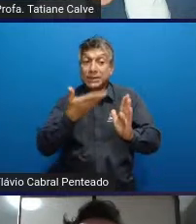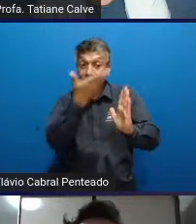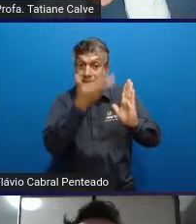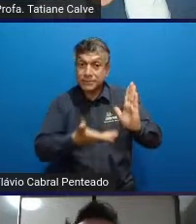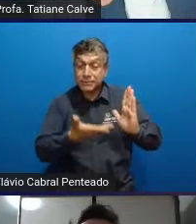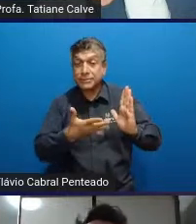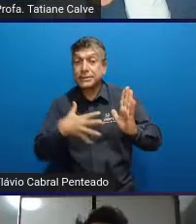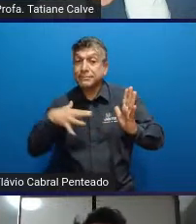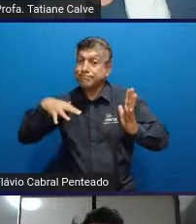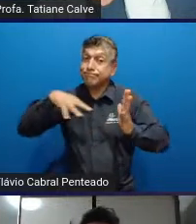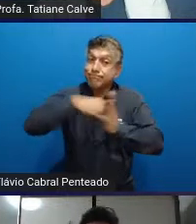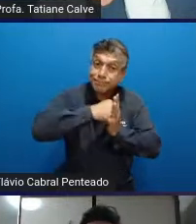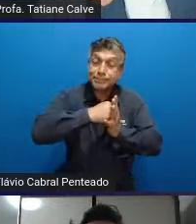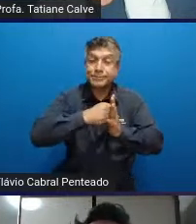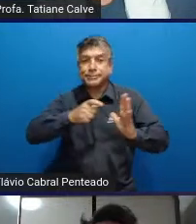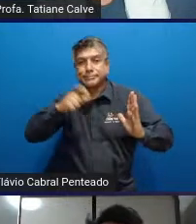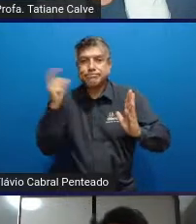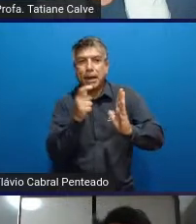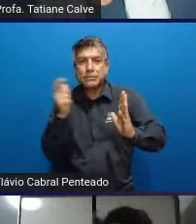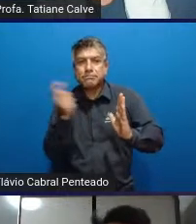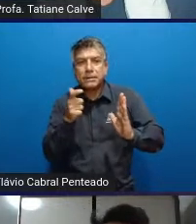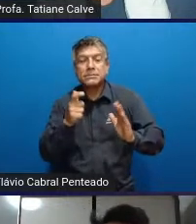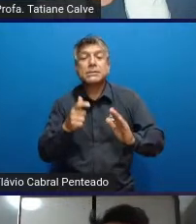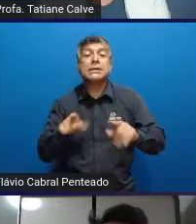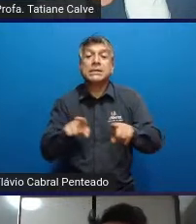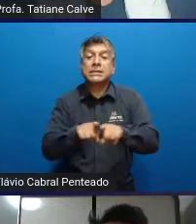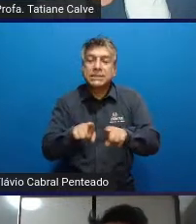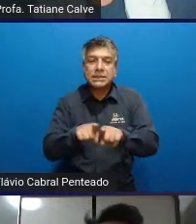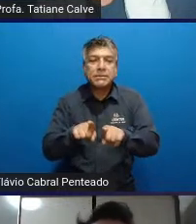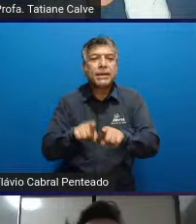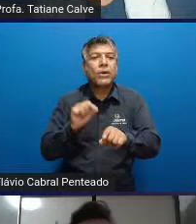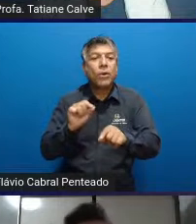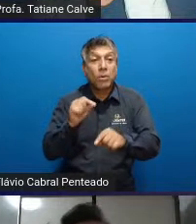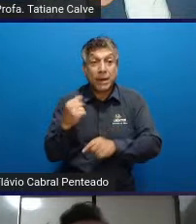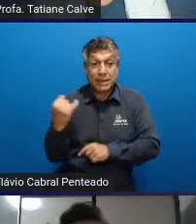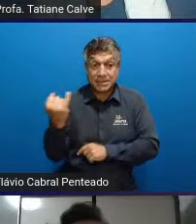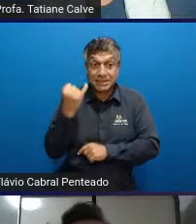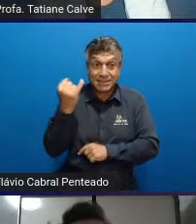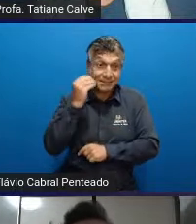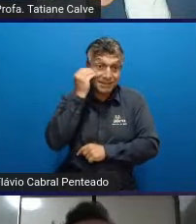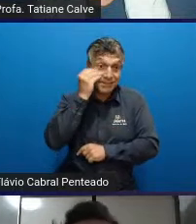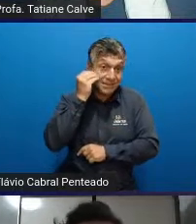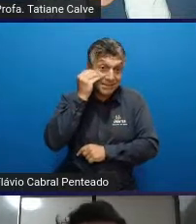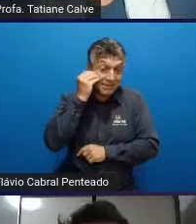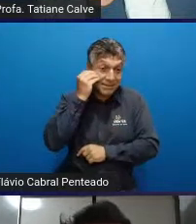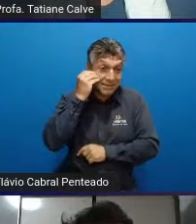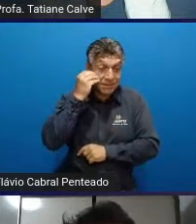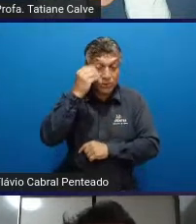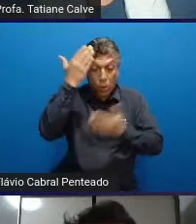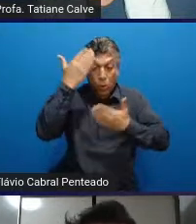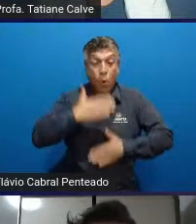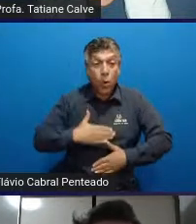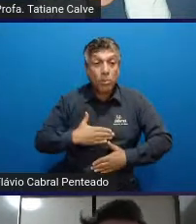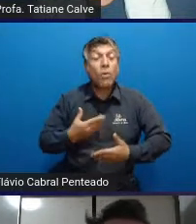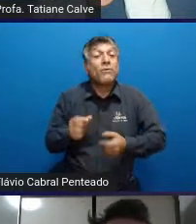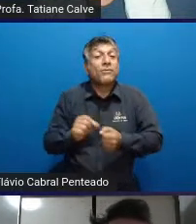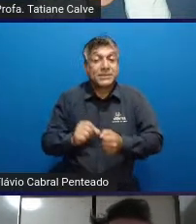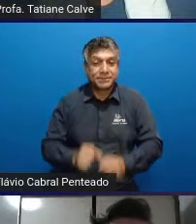e também, por fim, a relação que a gente evidencia da importância da prática corporal para esses corpos.